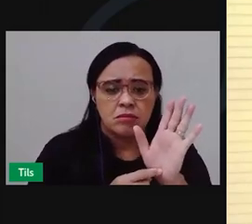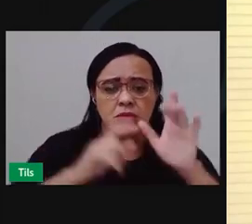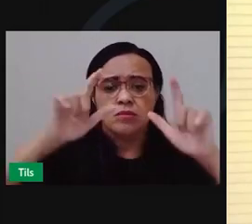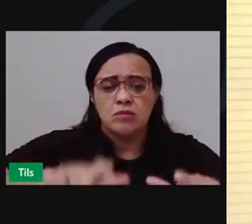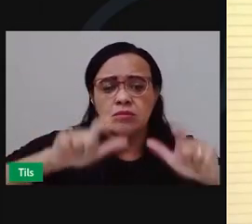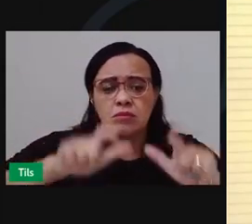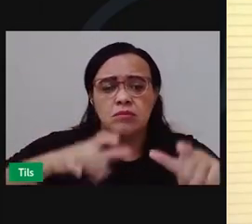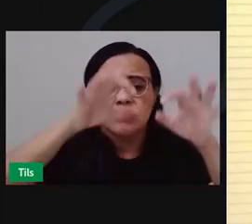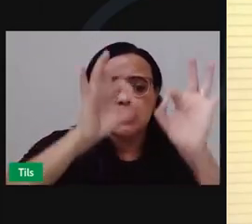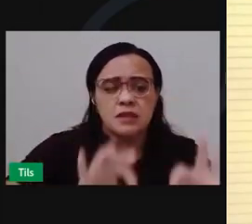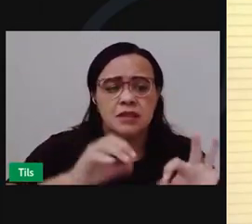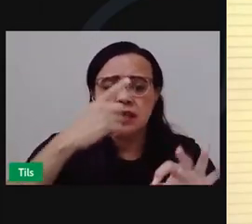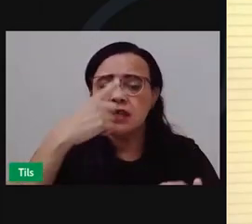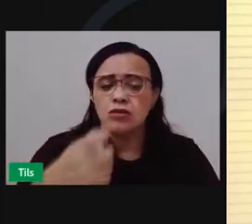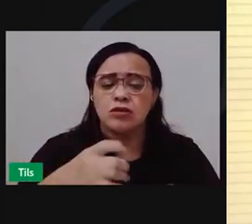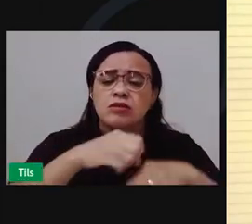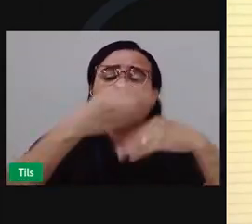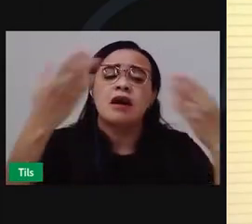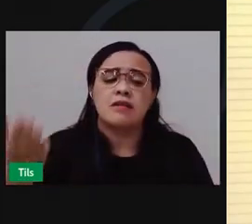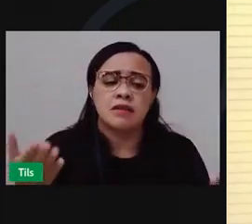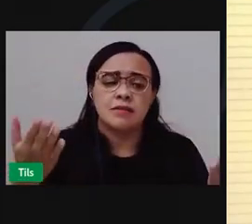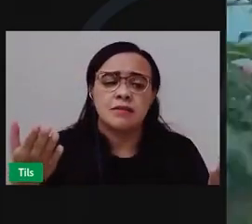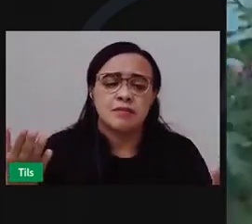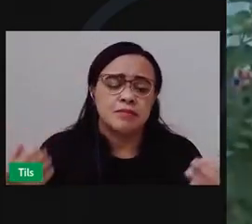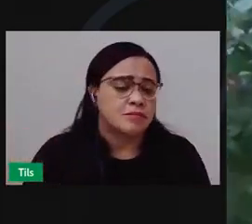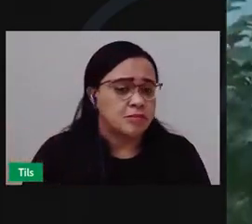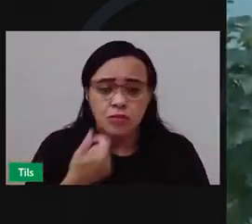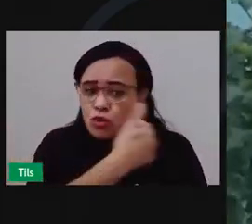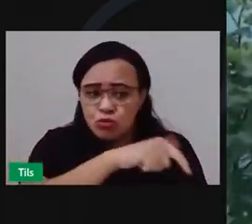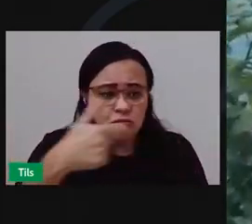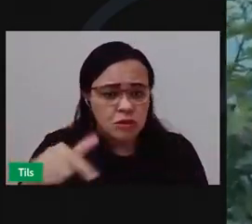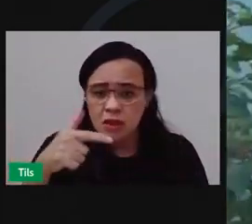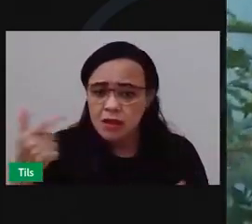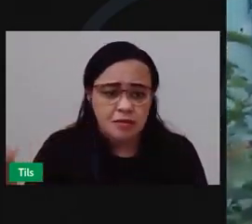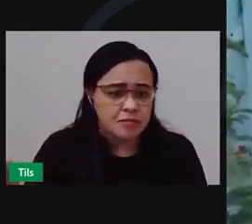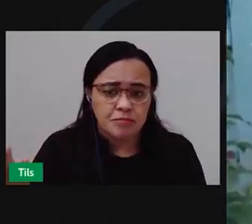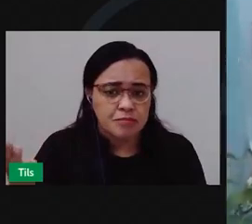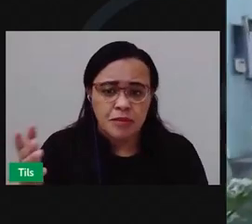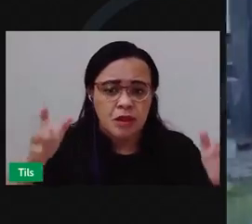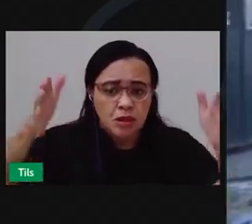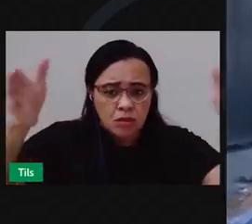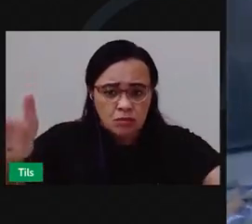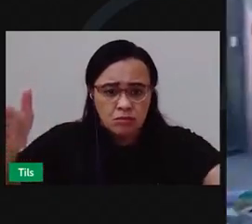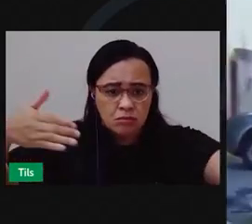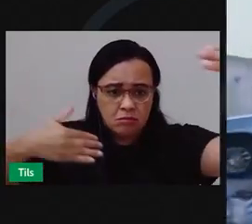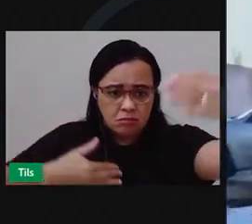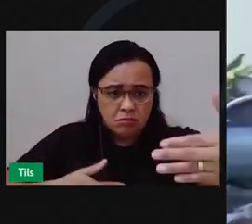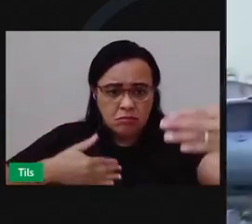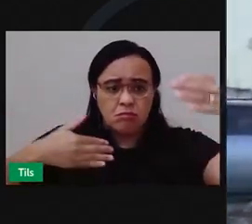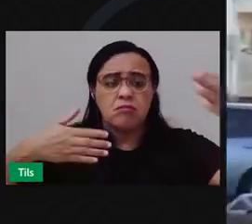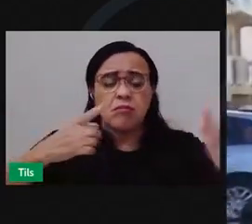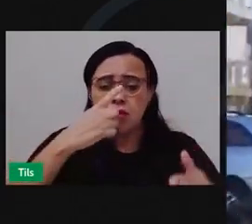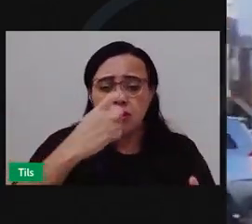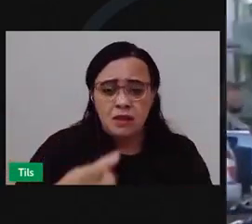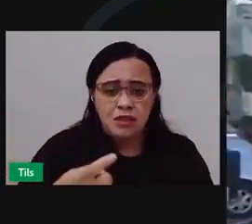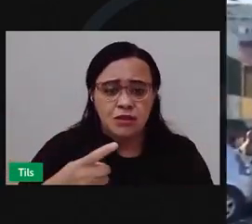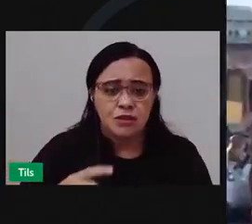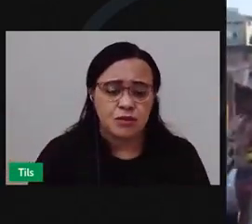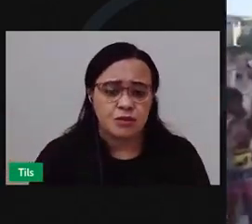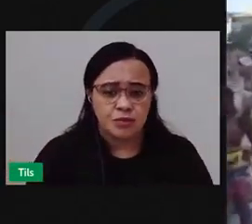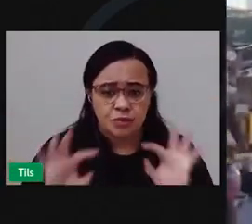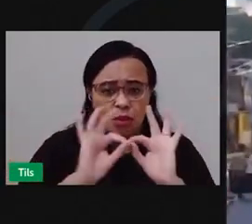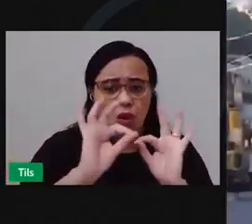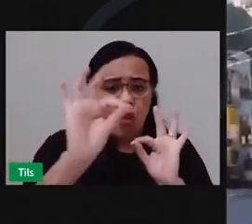Eu não estou vendo aquele container em que os moradores colocam ou deveriam colocar o lixo. Eu não sei se foi retirado, se não tem. Você consegue